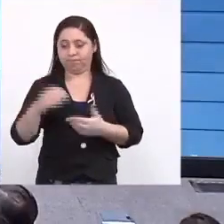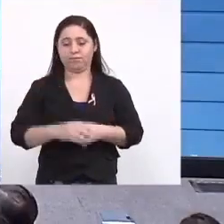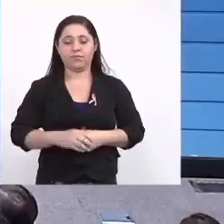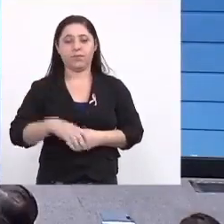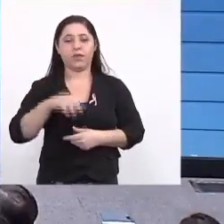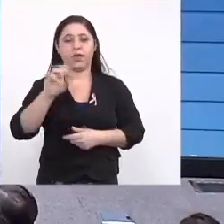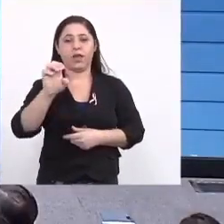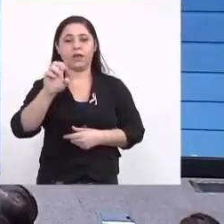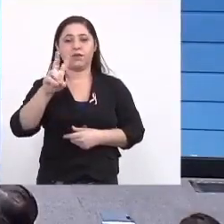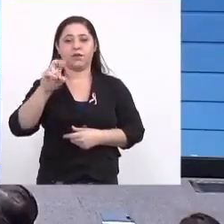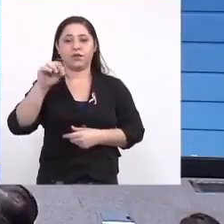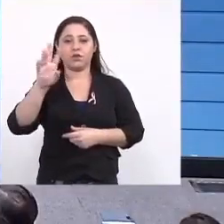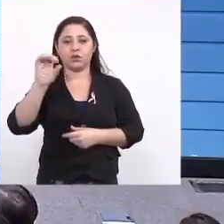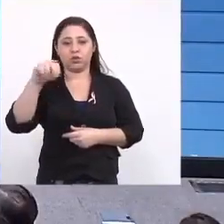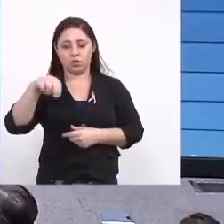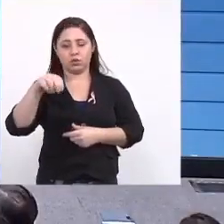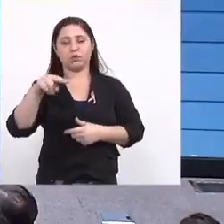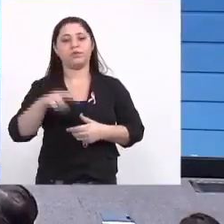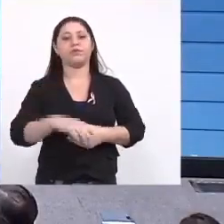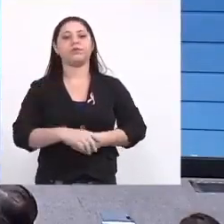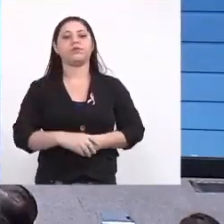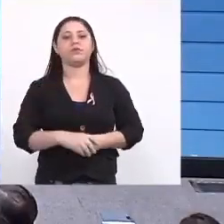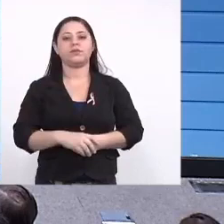Everton Falcão de Oliveira.